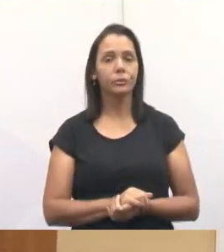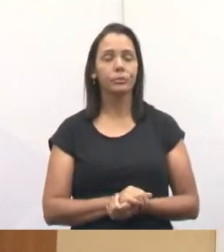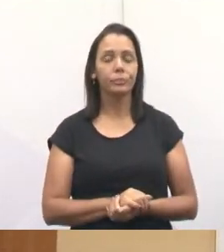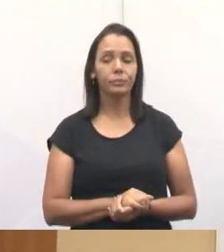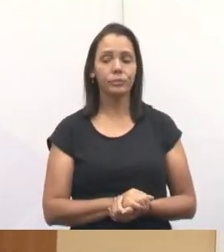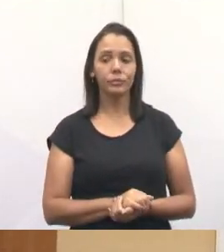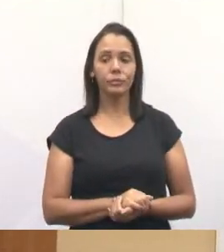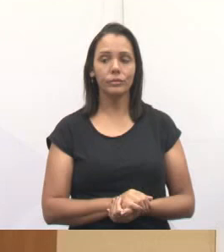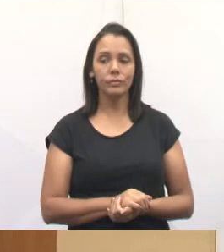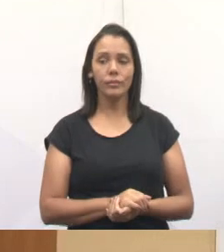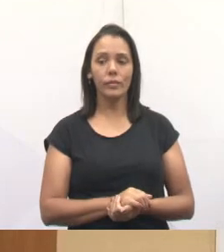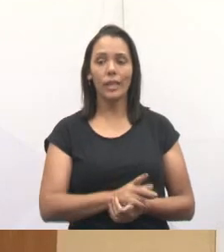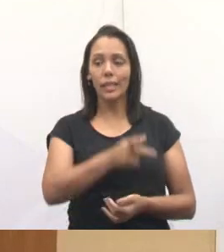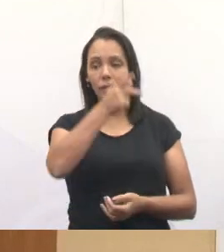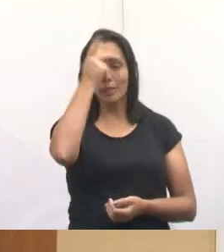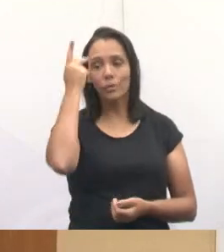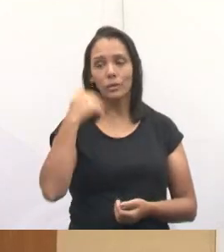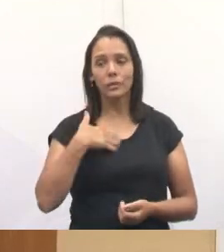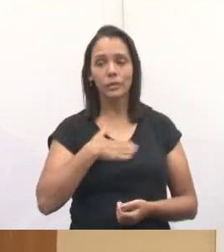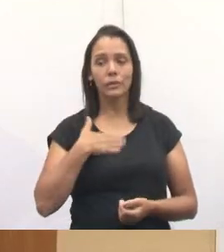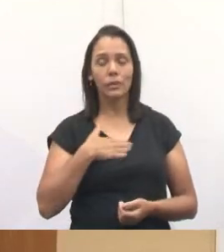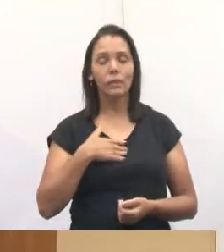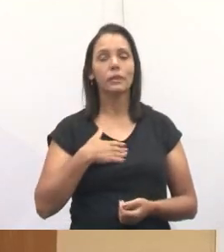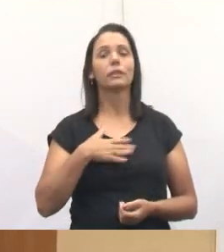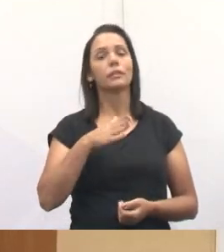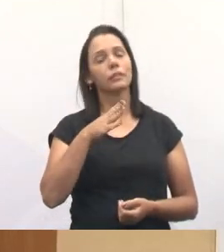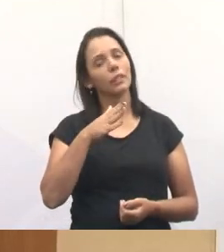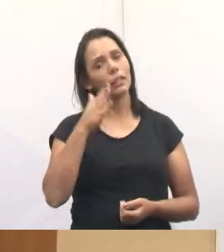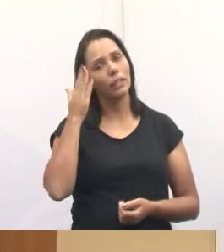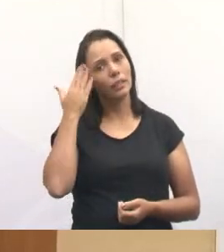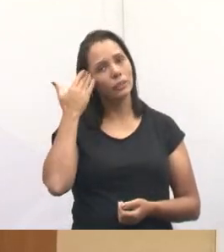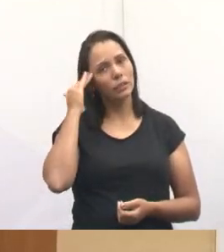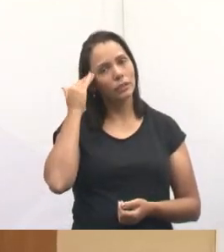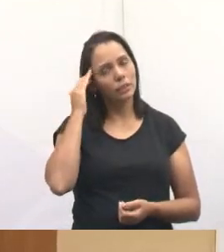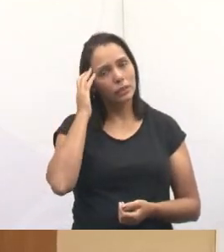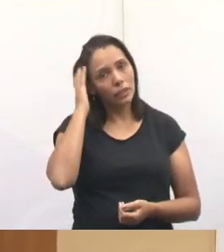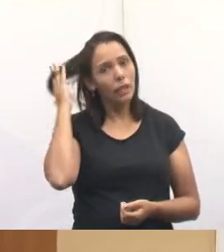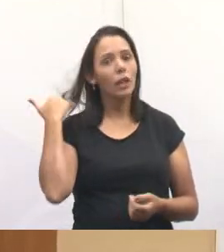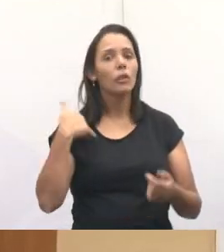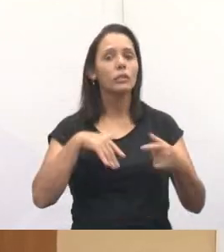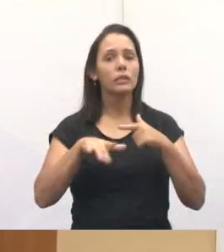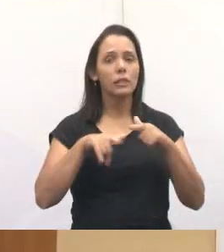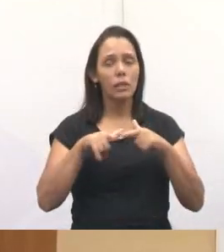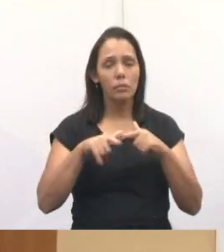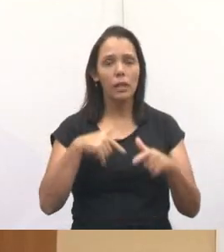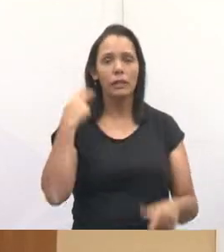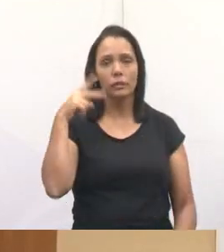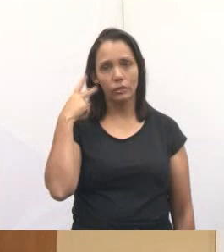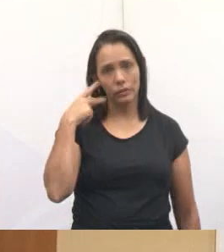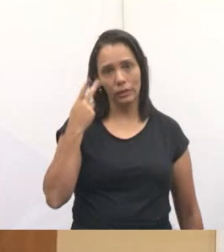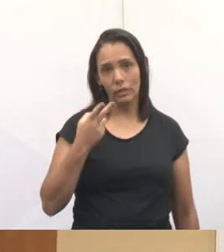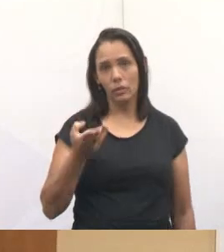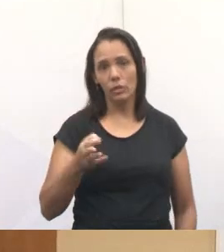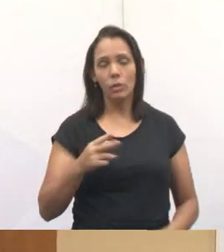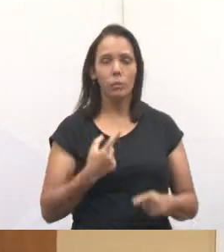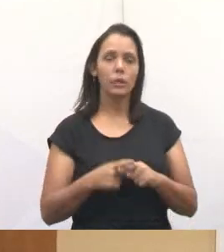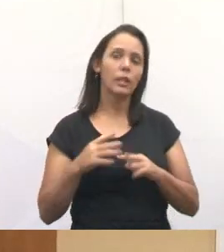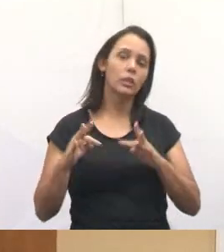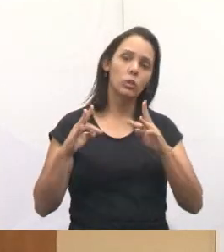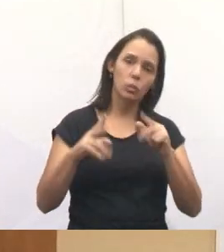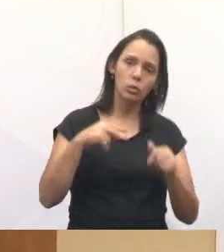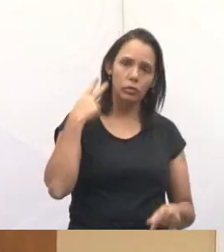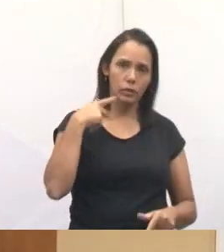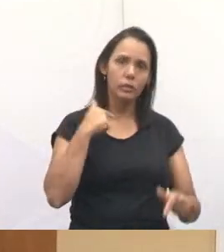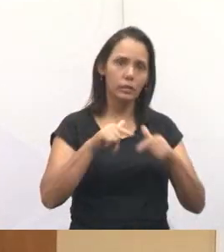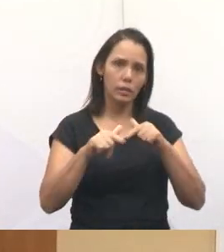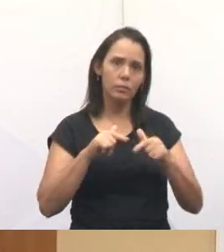quem gosta de saber das atividades dos vereadores, que estão trabalhando, não estão trabalhando, né? Porque todo mundo aqui trabalha, né, vereador Valmir? Tem maneira de